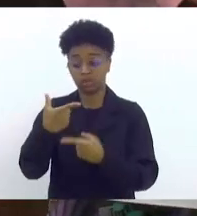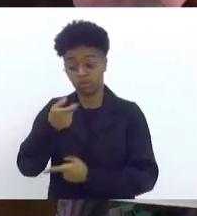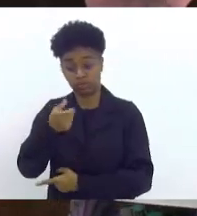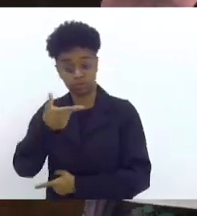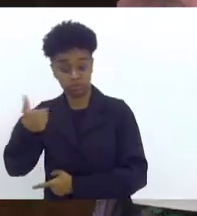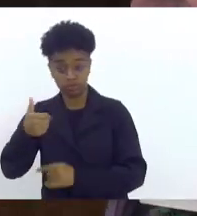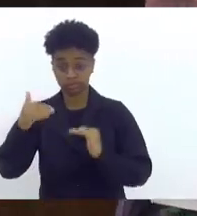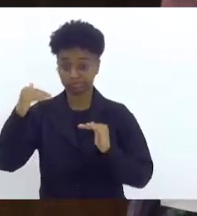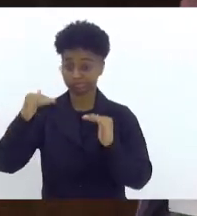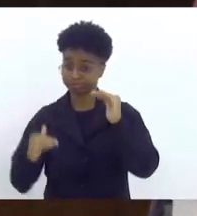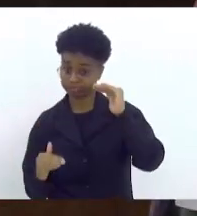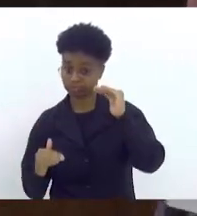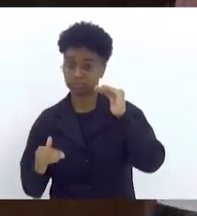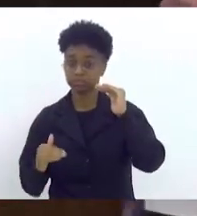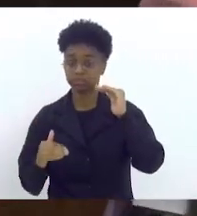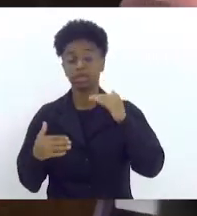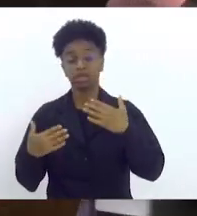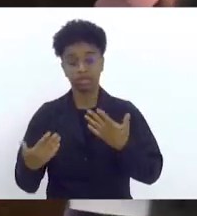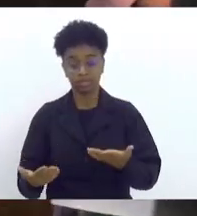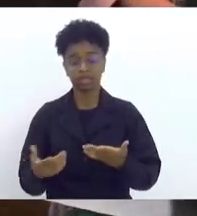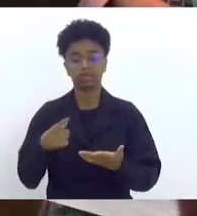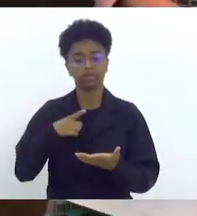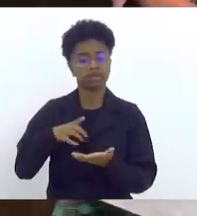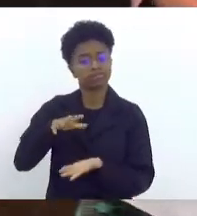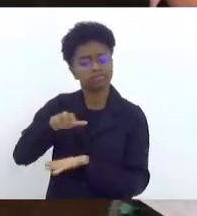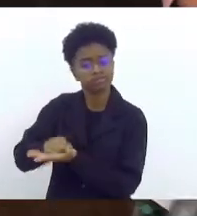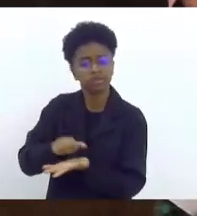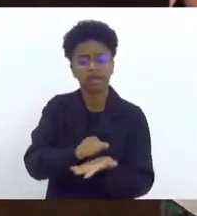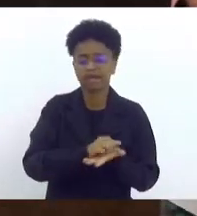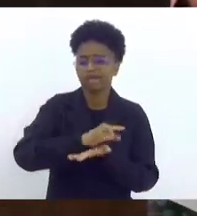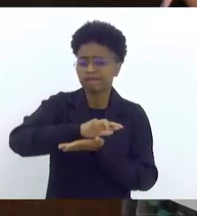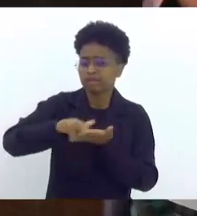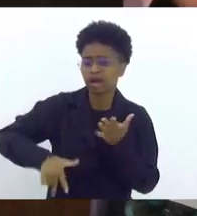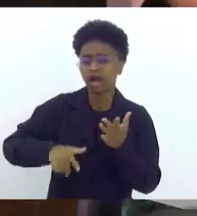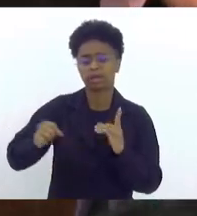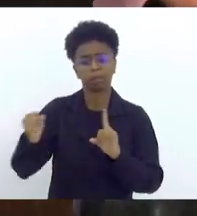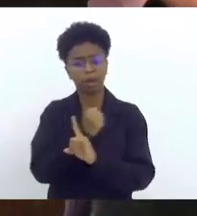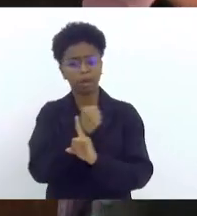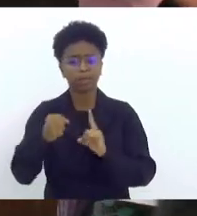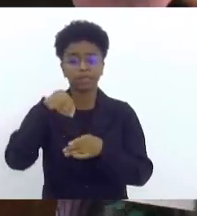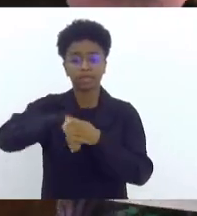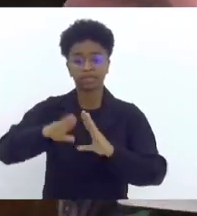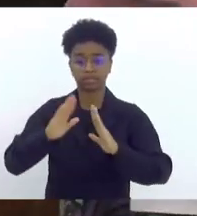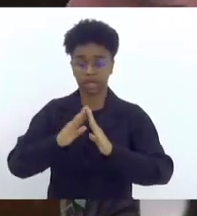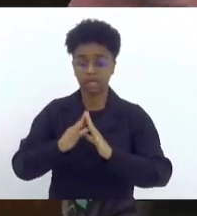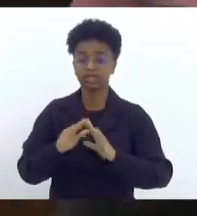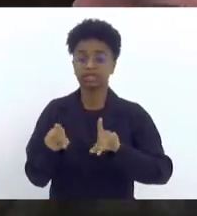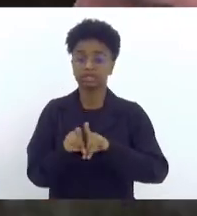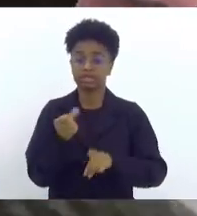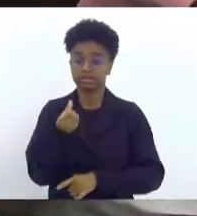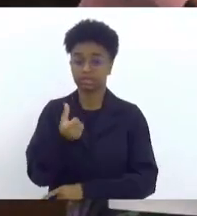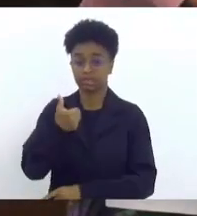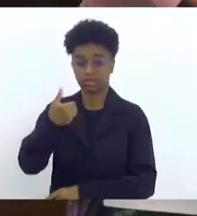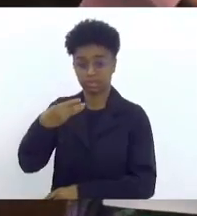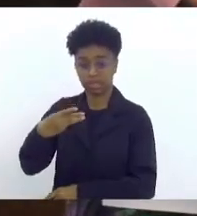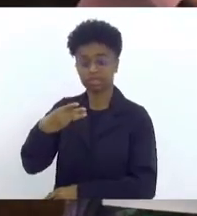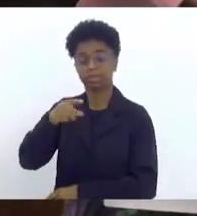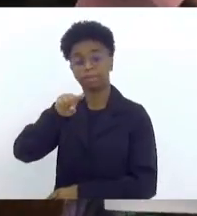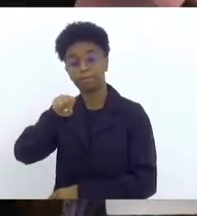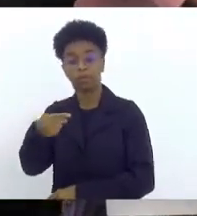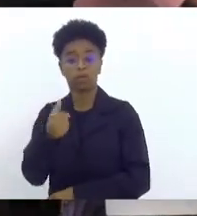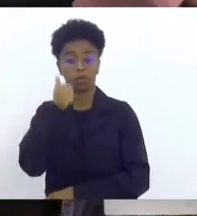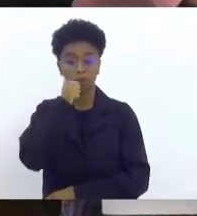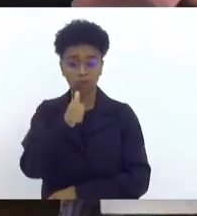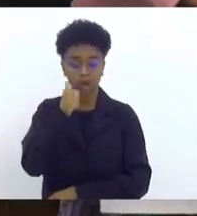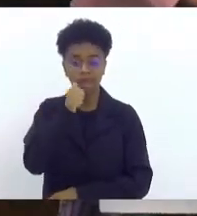245.713 casos de violência doméstica, 613.529 mulheres